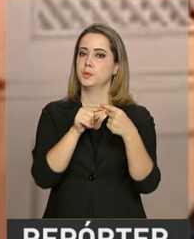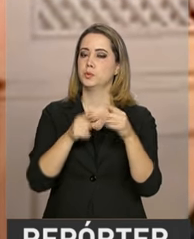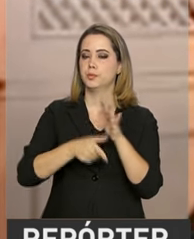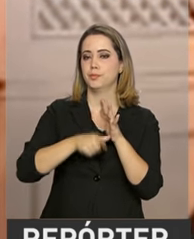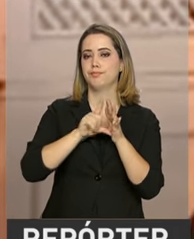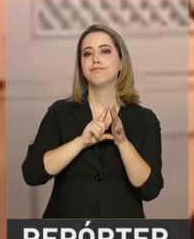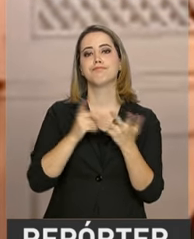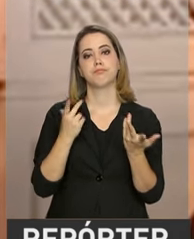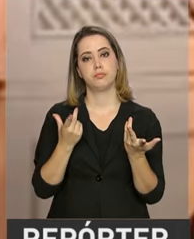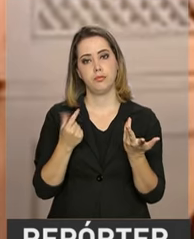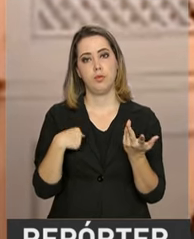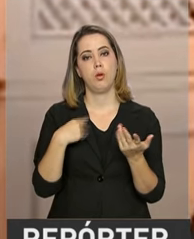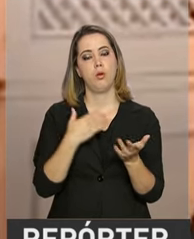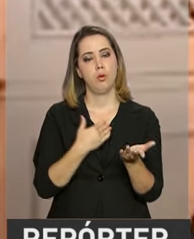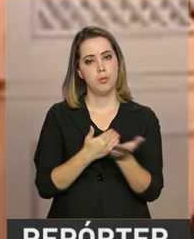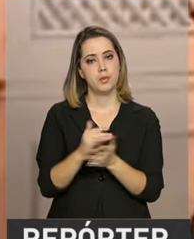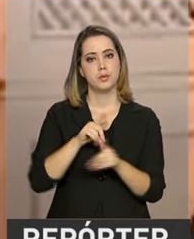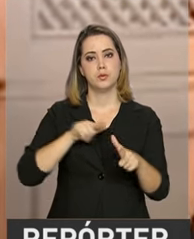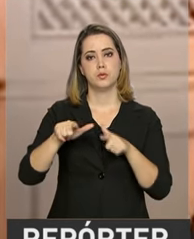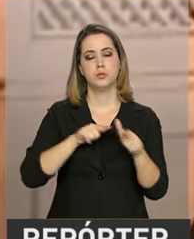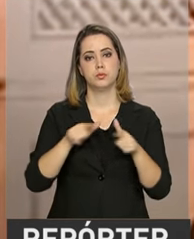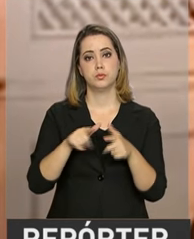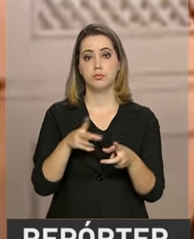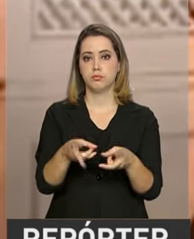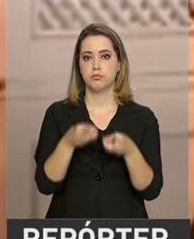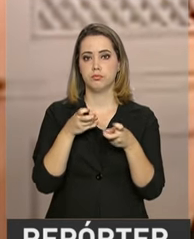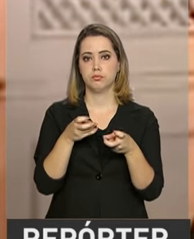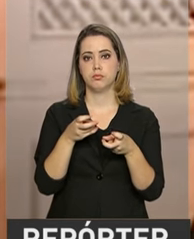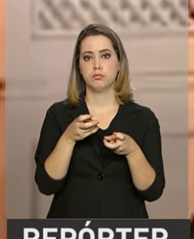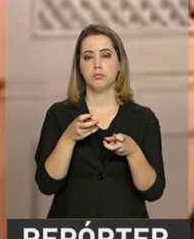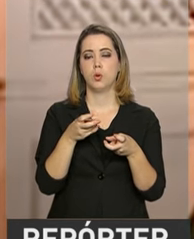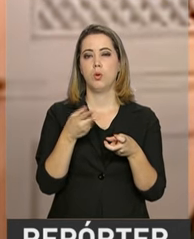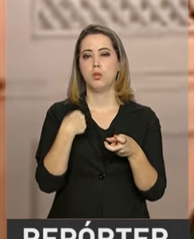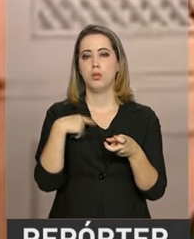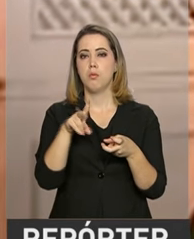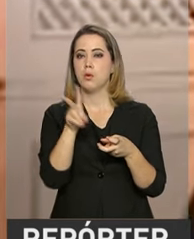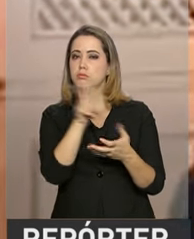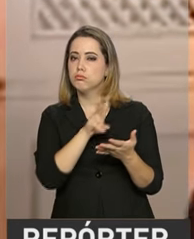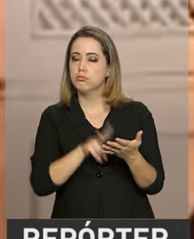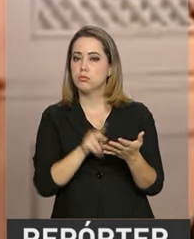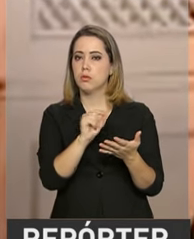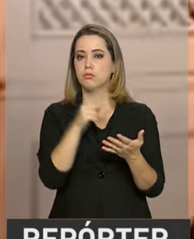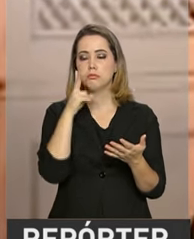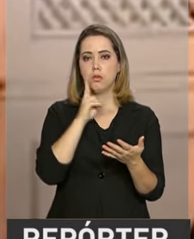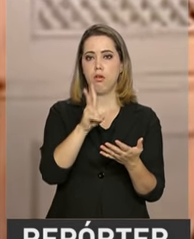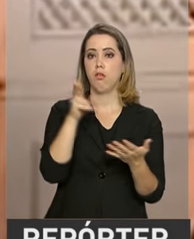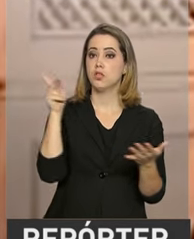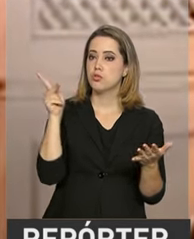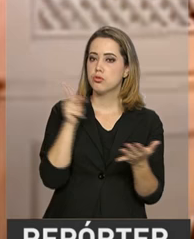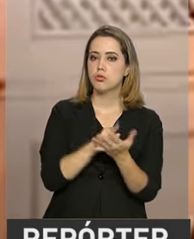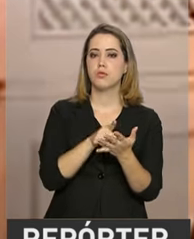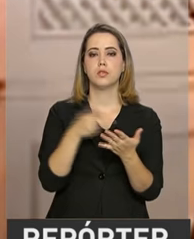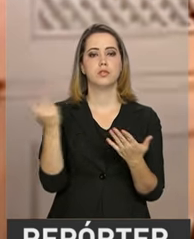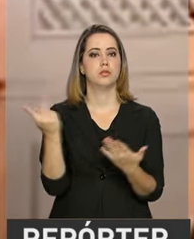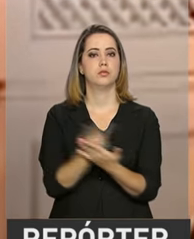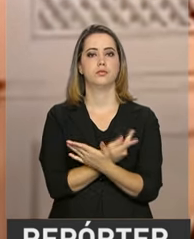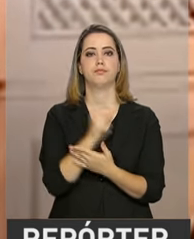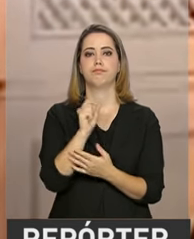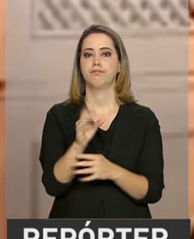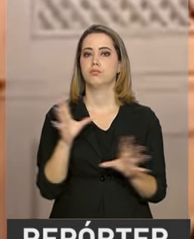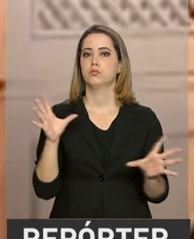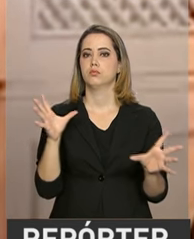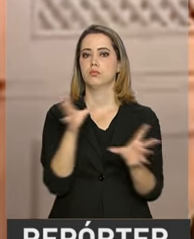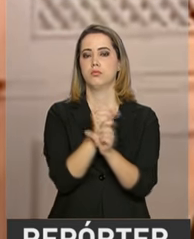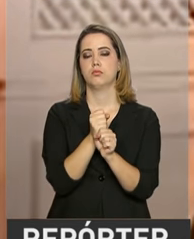começou com a revisão da meta primária de 2016, a partir de um diagnóstico realista da situação das contas